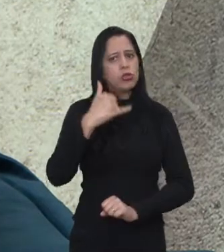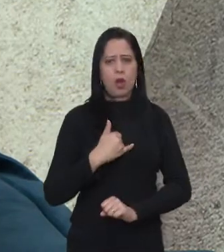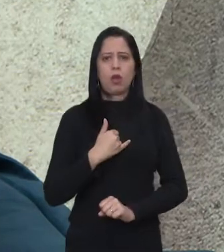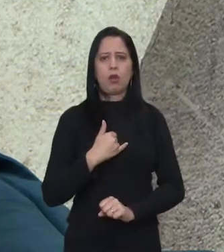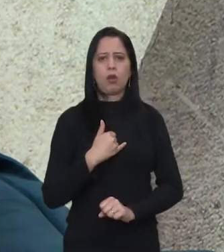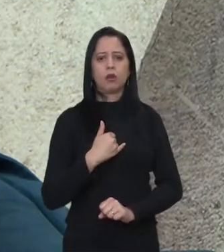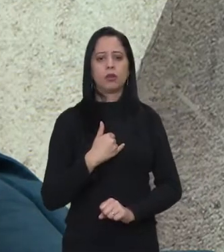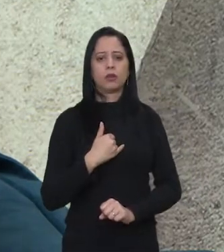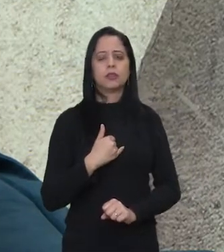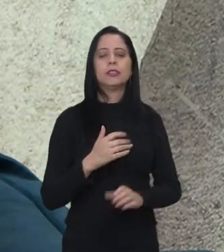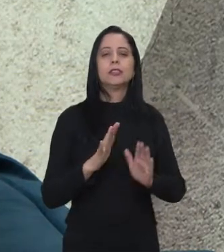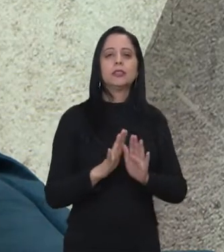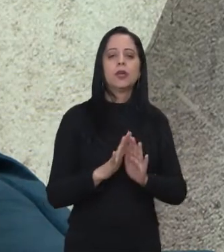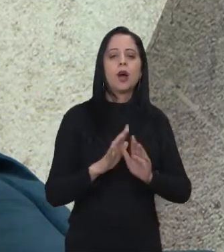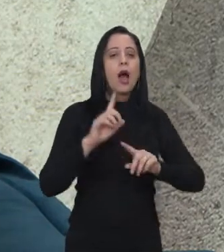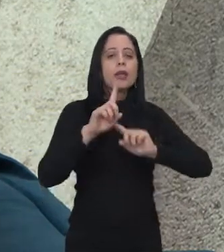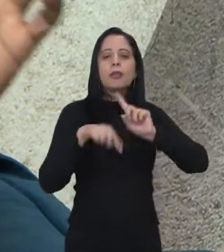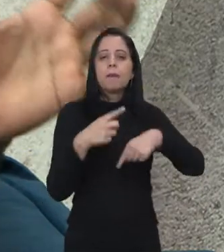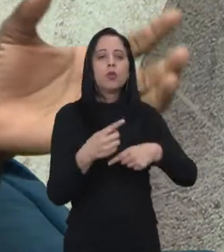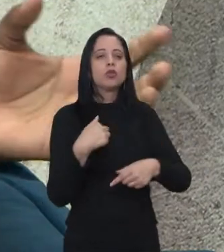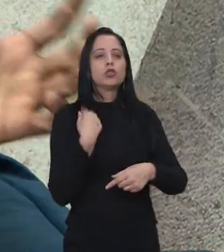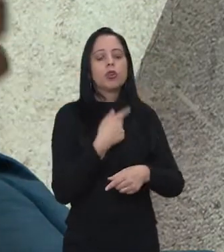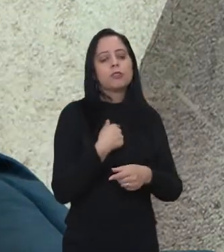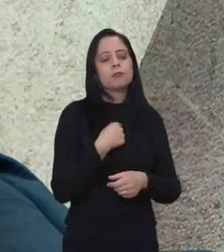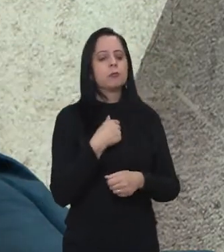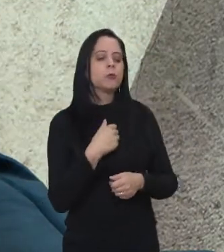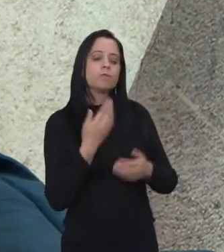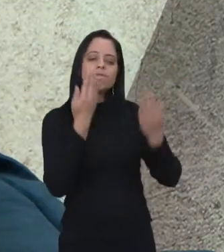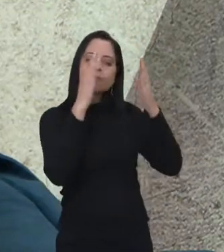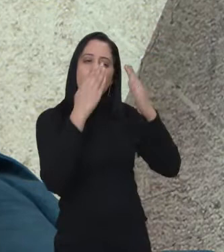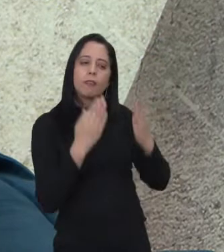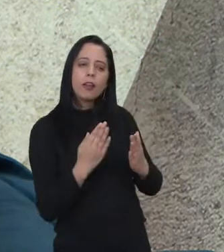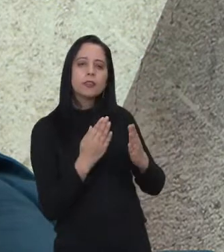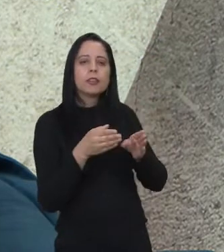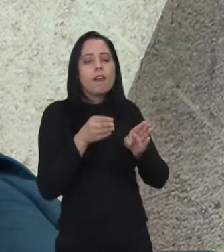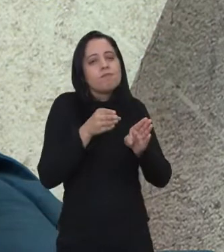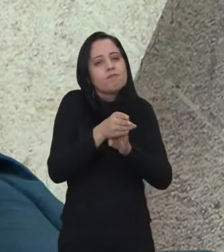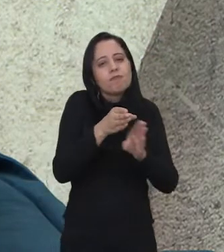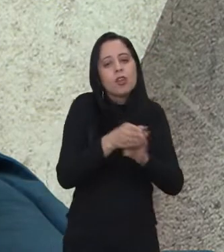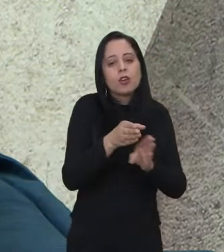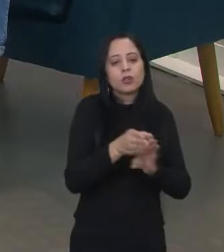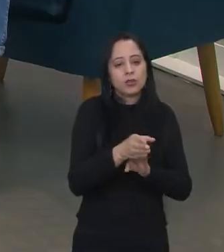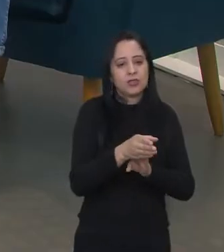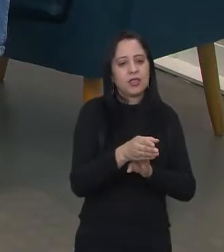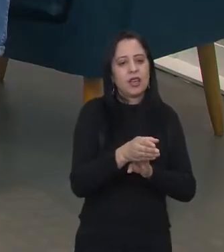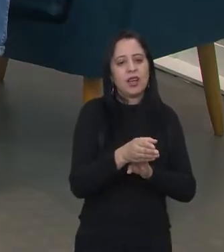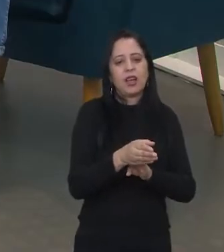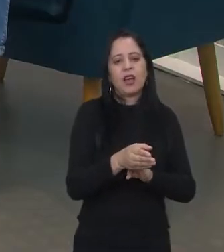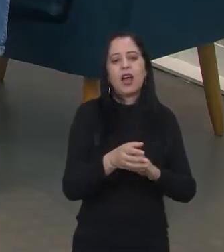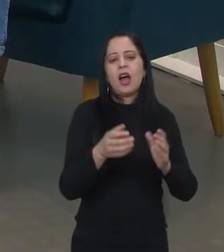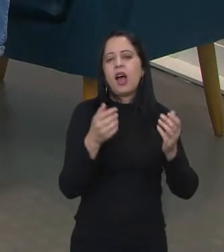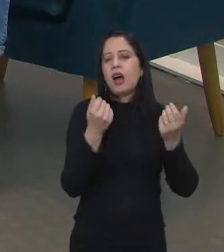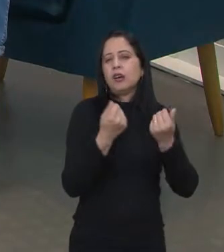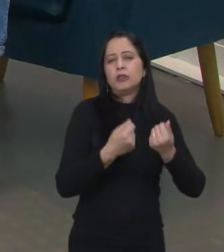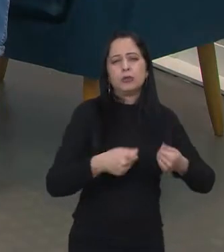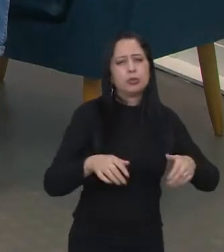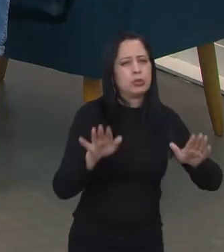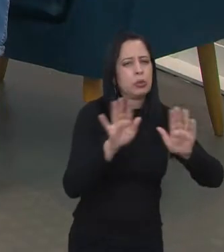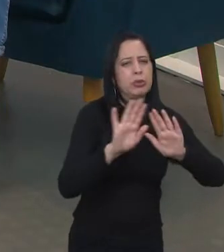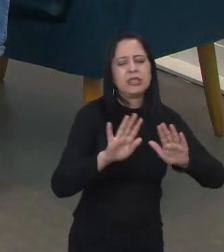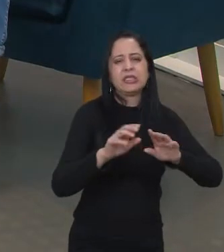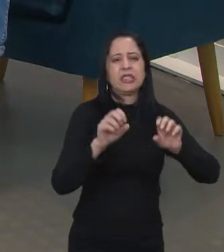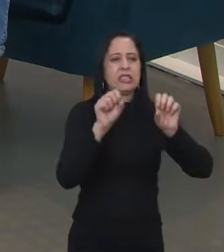Entre em contato com a gente. Através de um processo selecionado, a gente vai conseguir orientar isso. Isso pode ser, não precisa ter algo